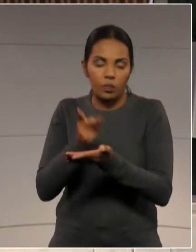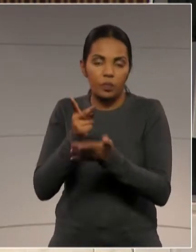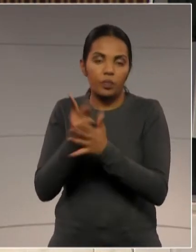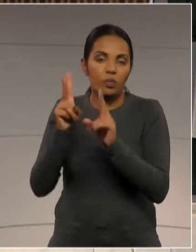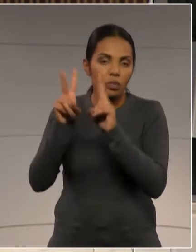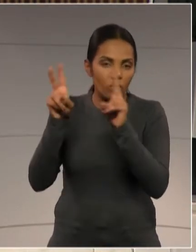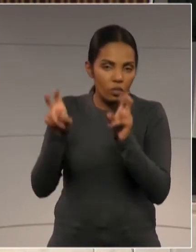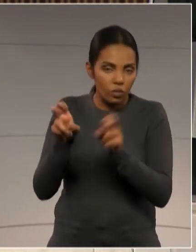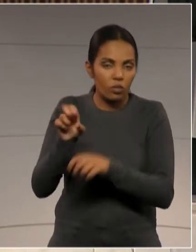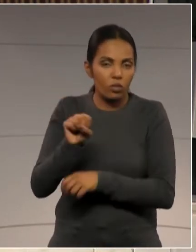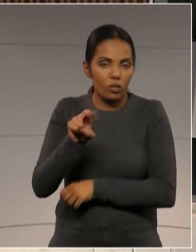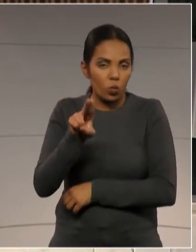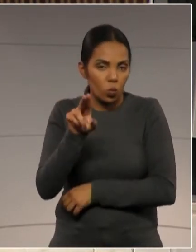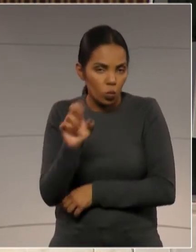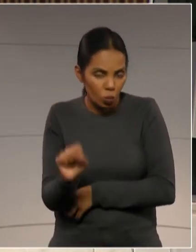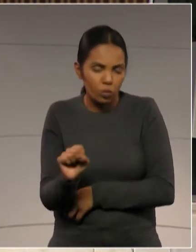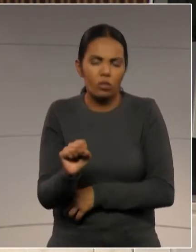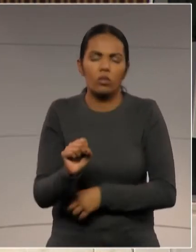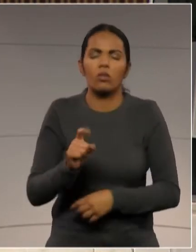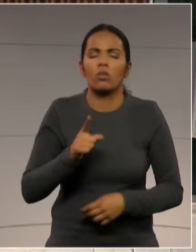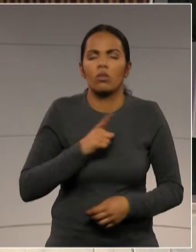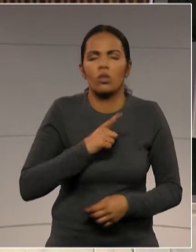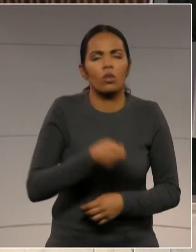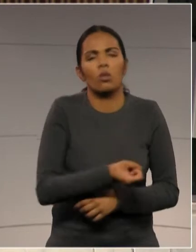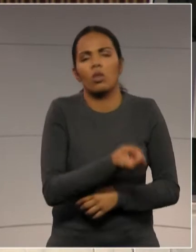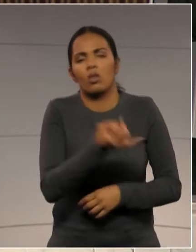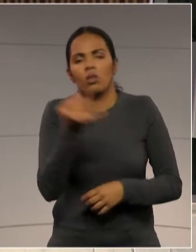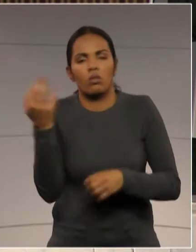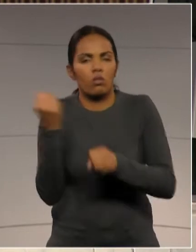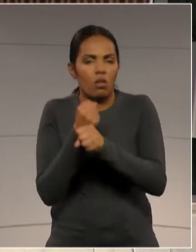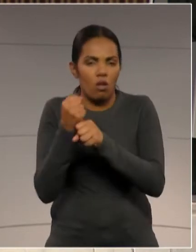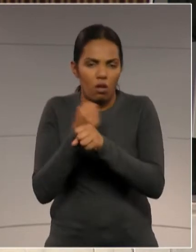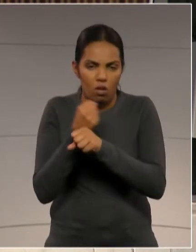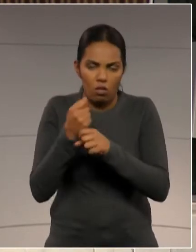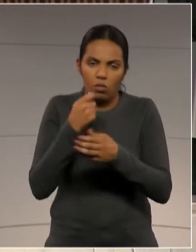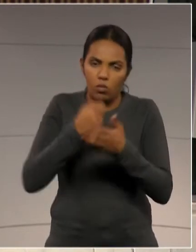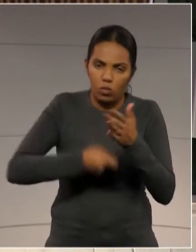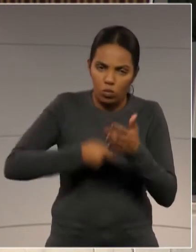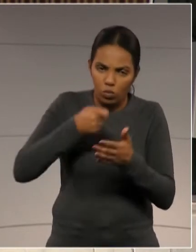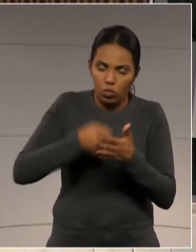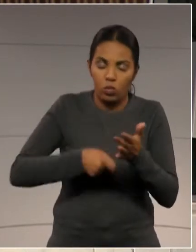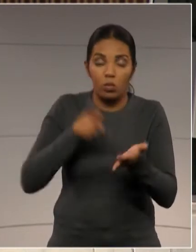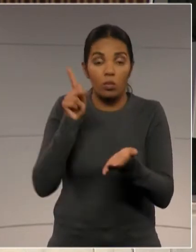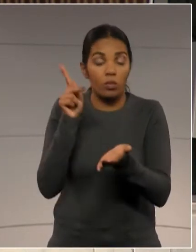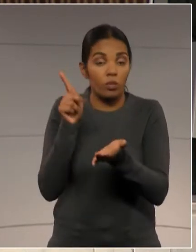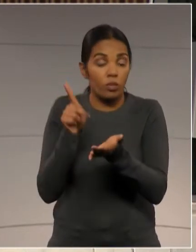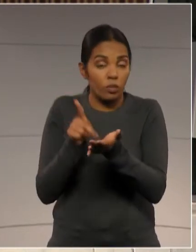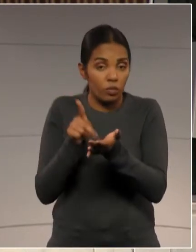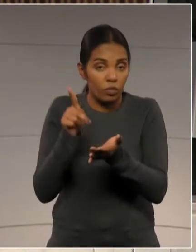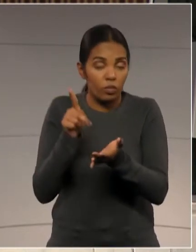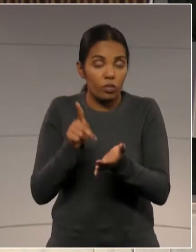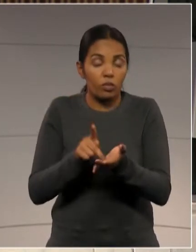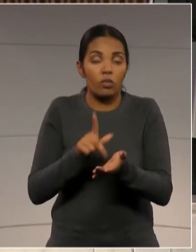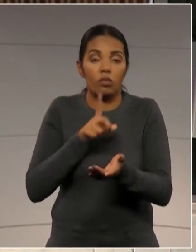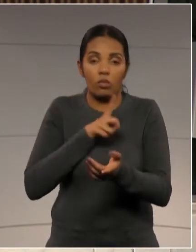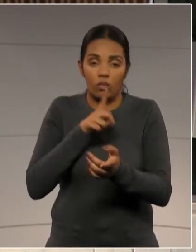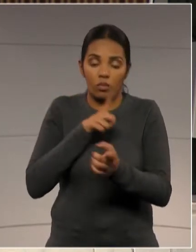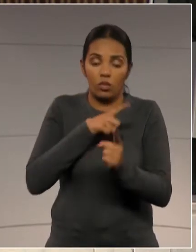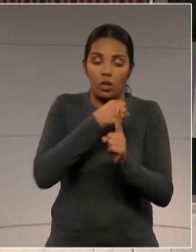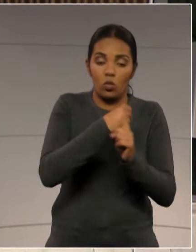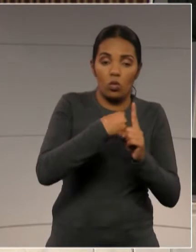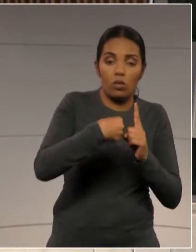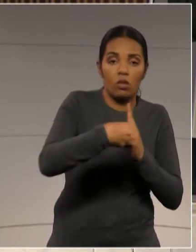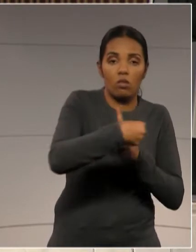coisas que aconteceram ao longo desses anos e que foram, na verdade, no processo civilizatório, uma